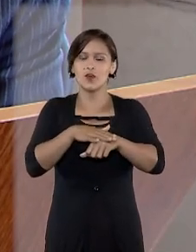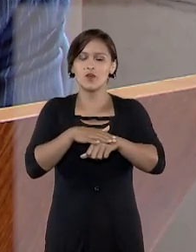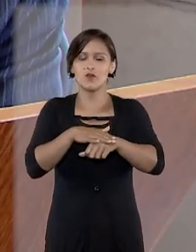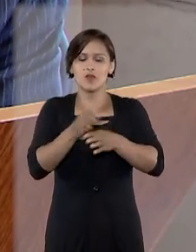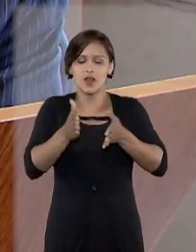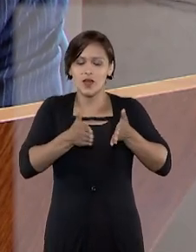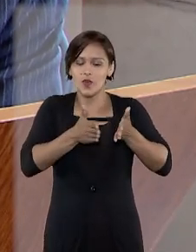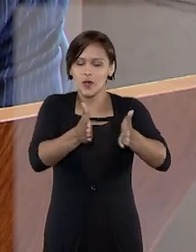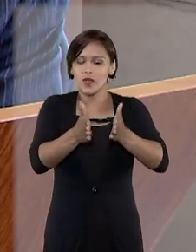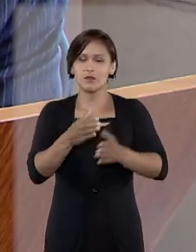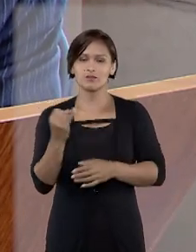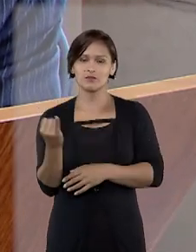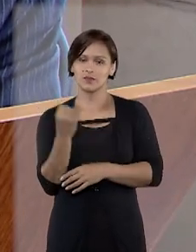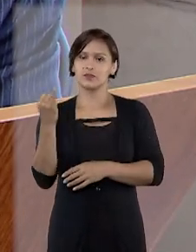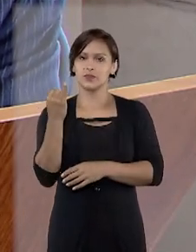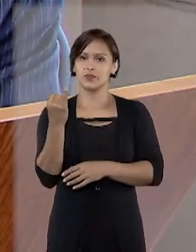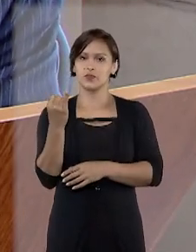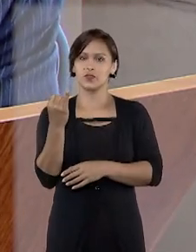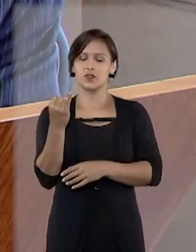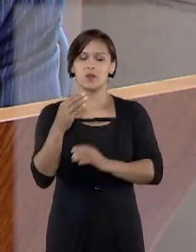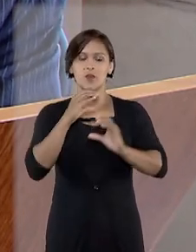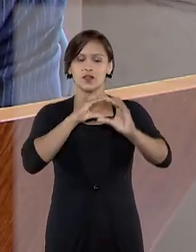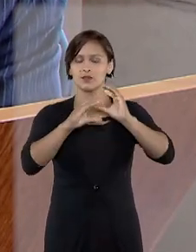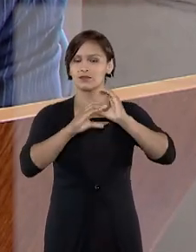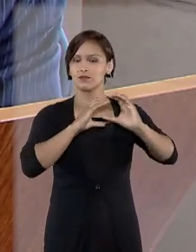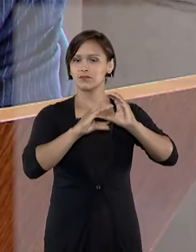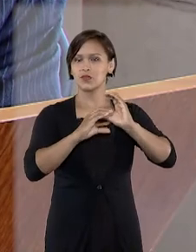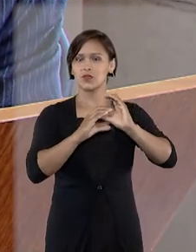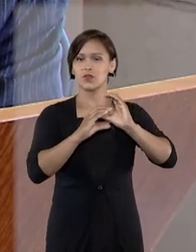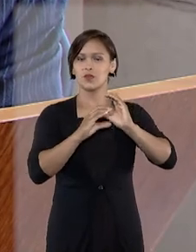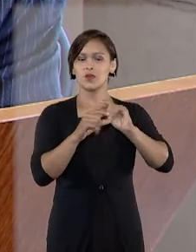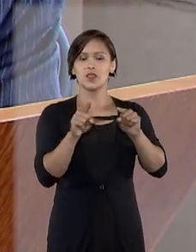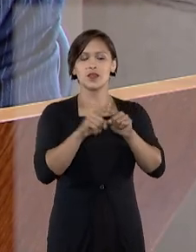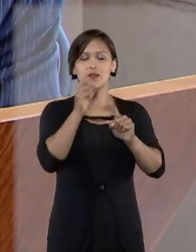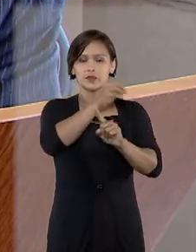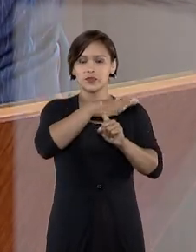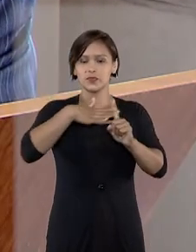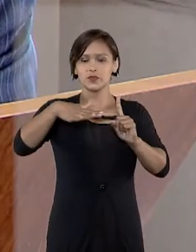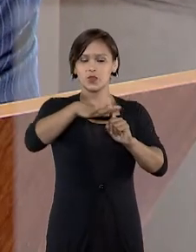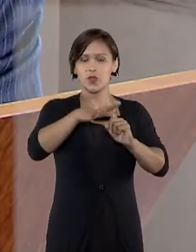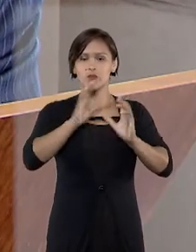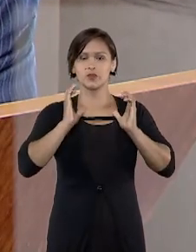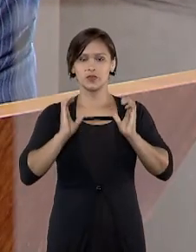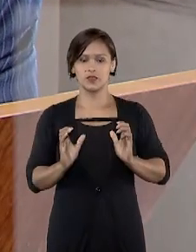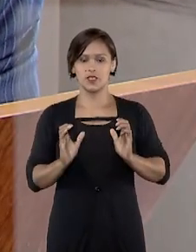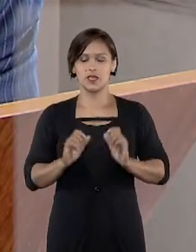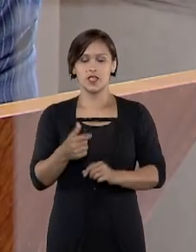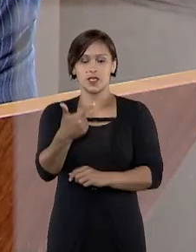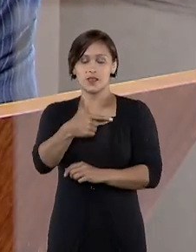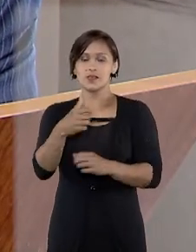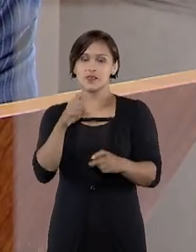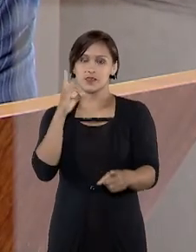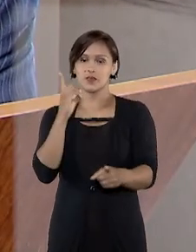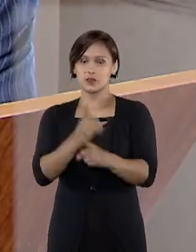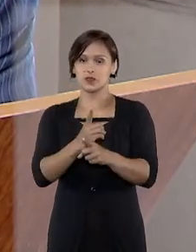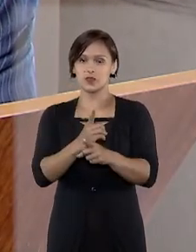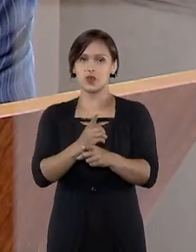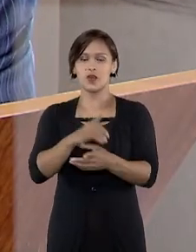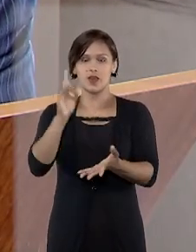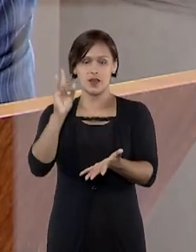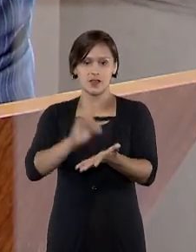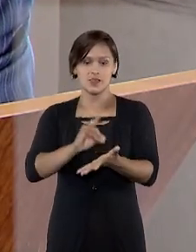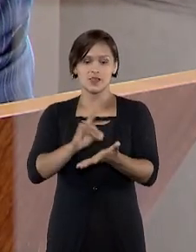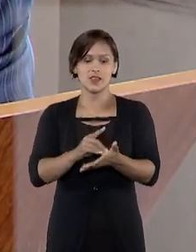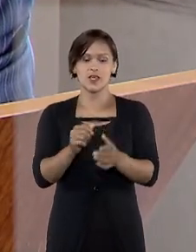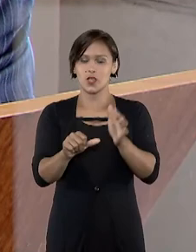melhor caminho para se comunicar com a cidadania. E esse segundo encontro é a certeza